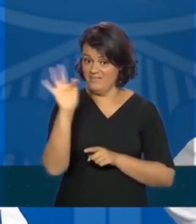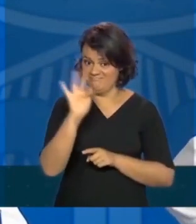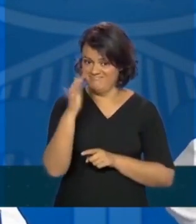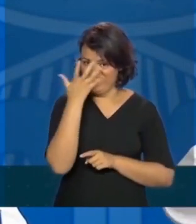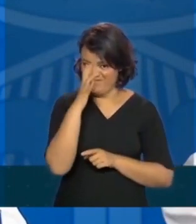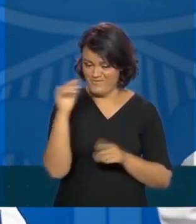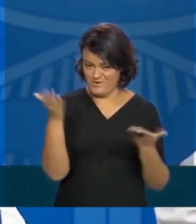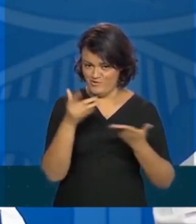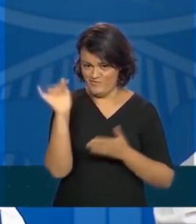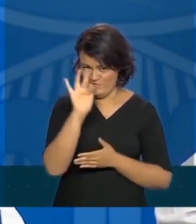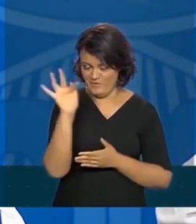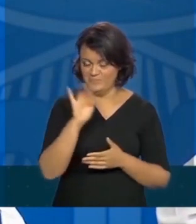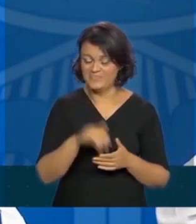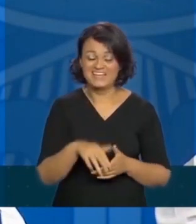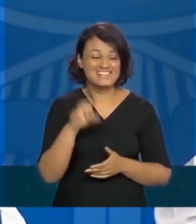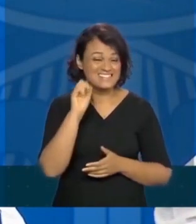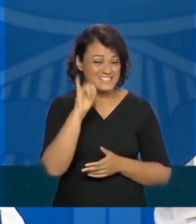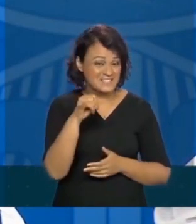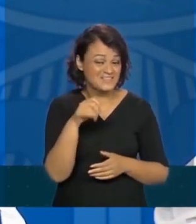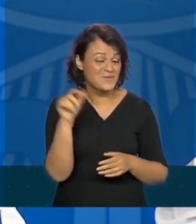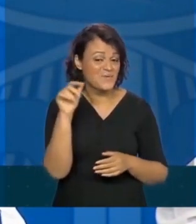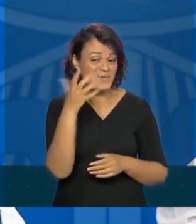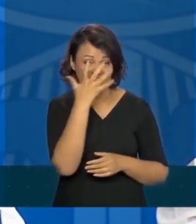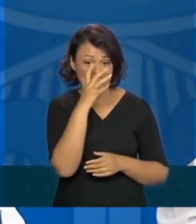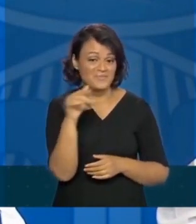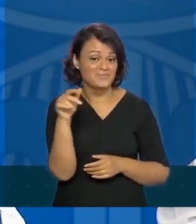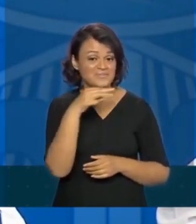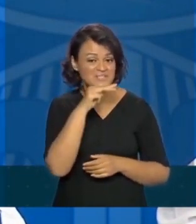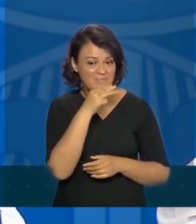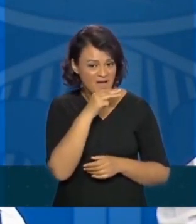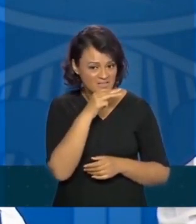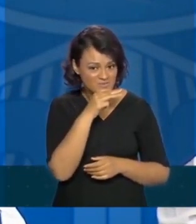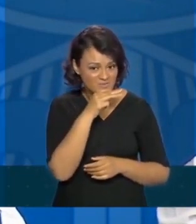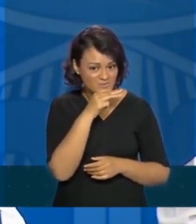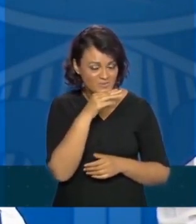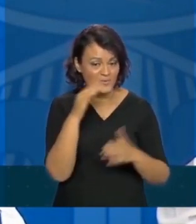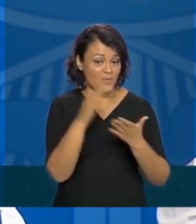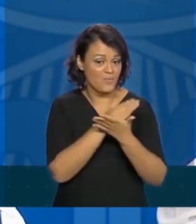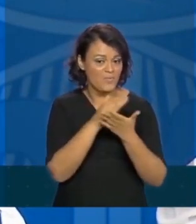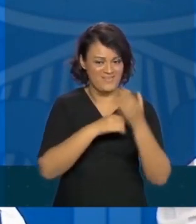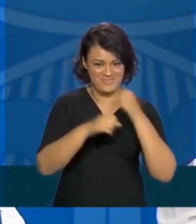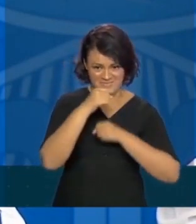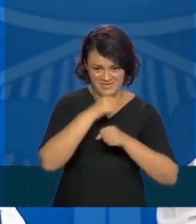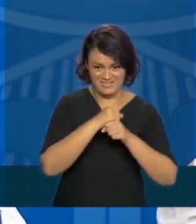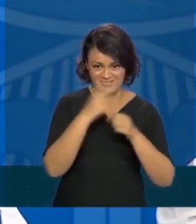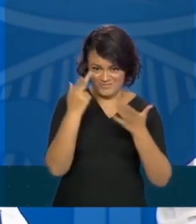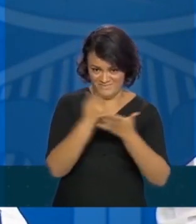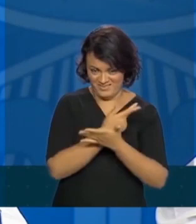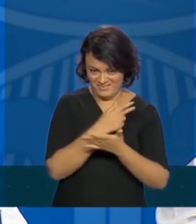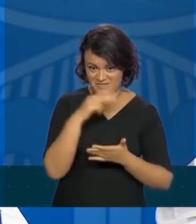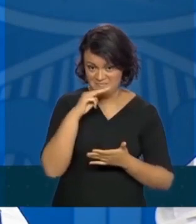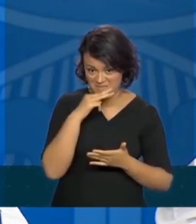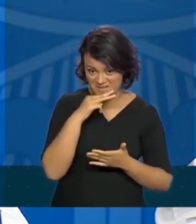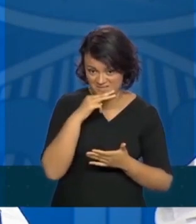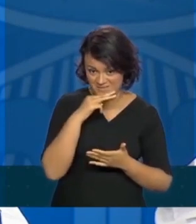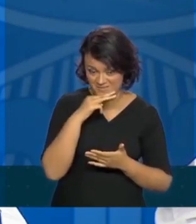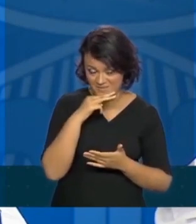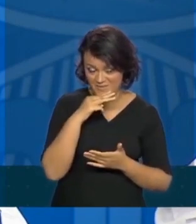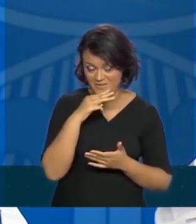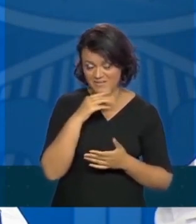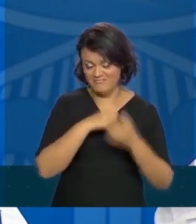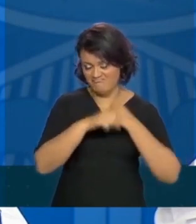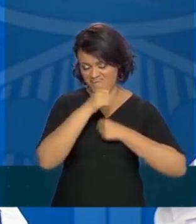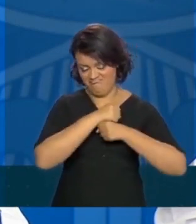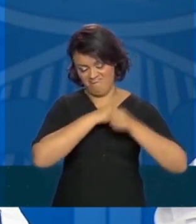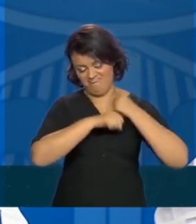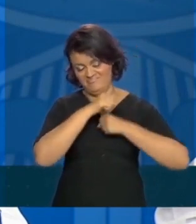se o carnaval tivesse sido em março como alguns anos nós temos carnaval no mês de março por conta dos